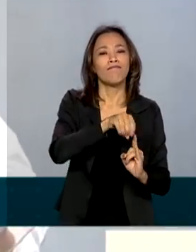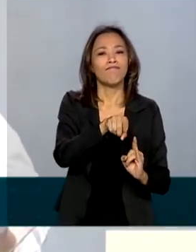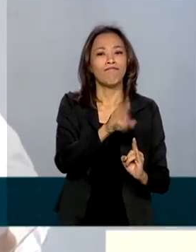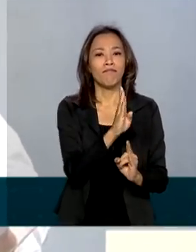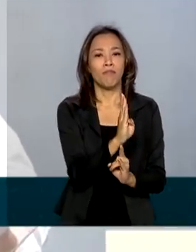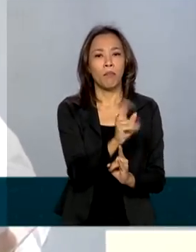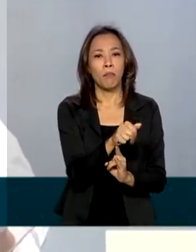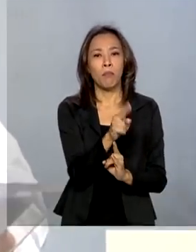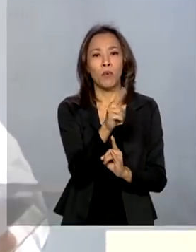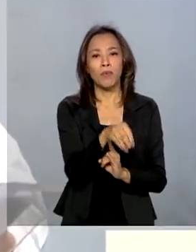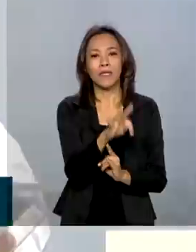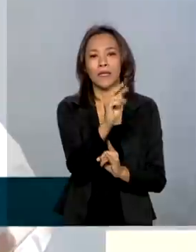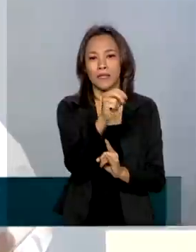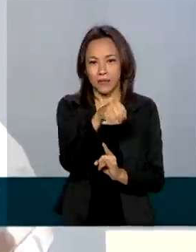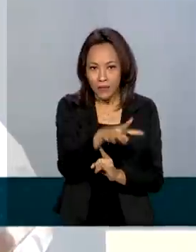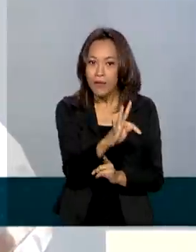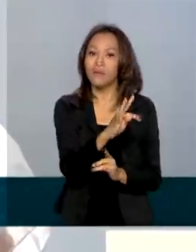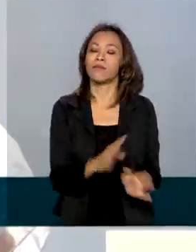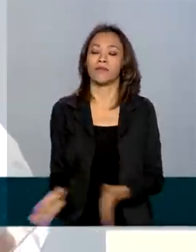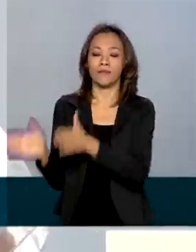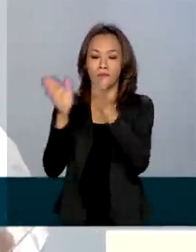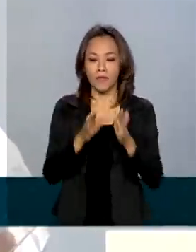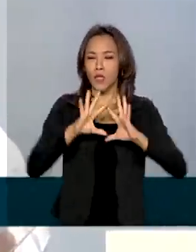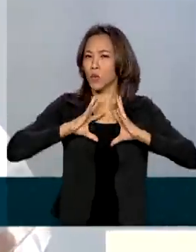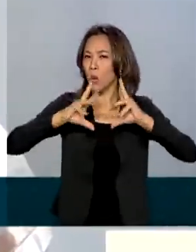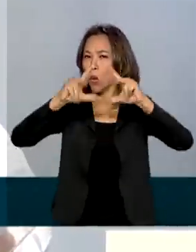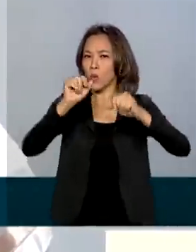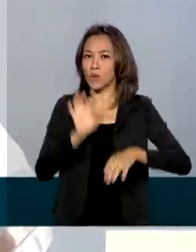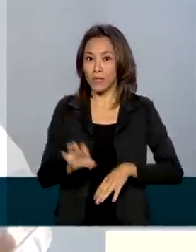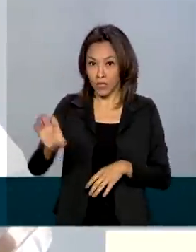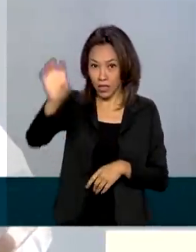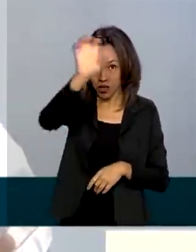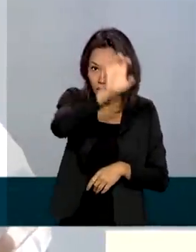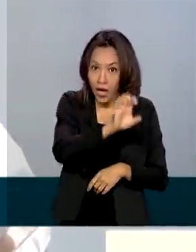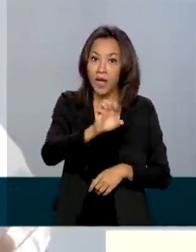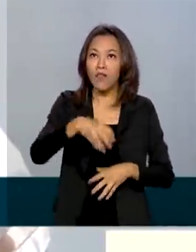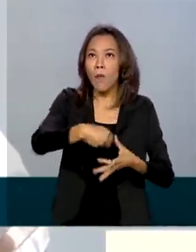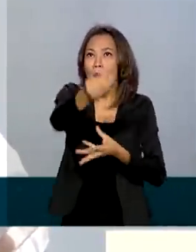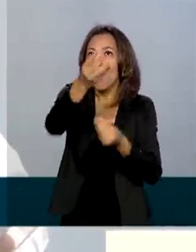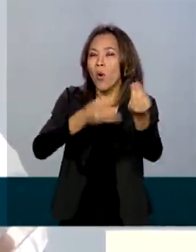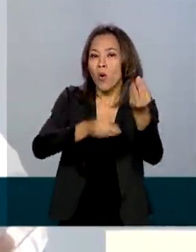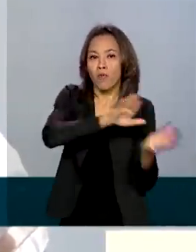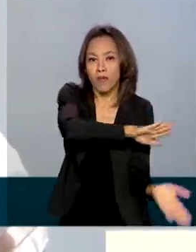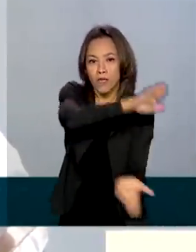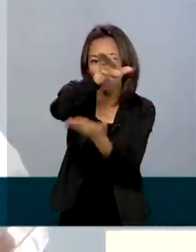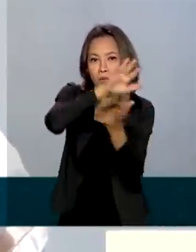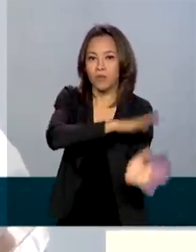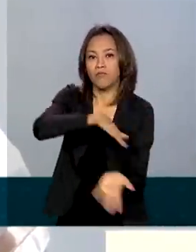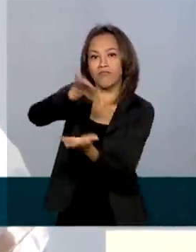os estados receberão simultaneamente as vacinas no mesmo dia.